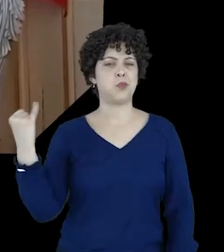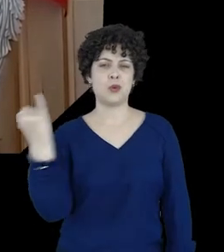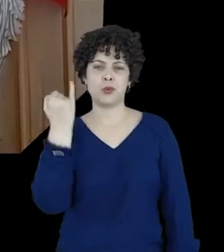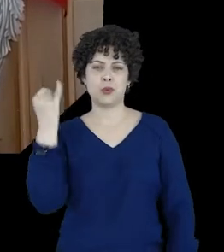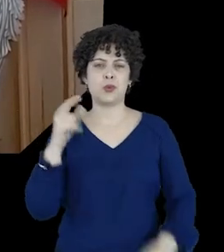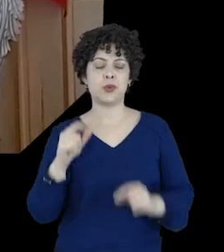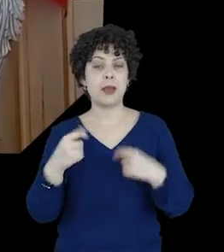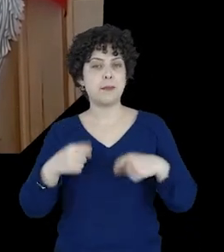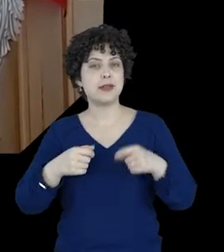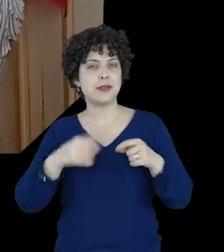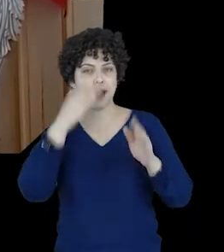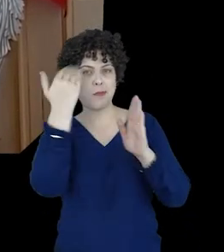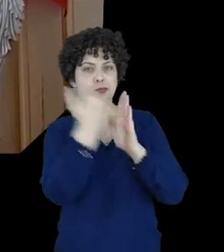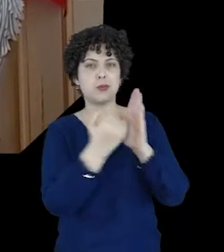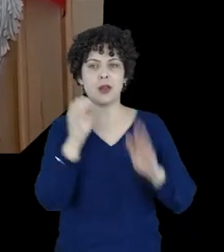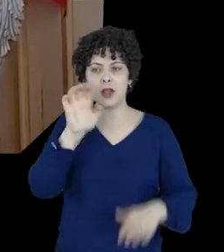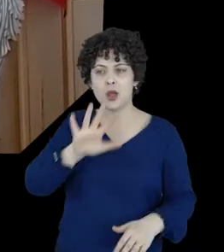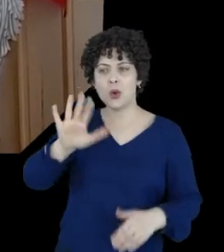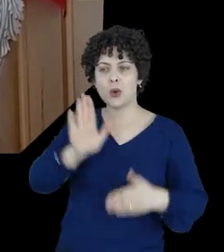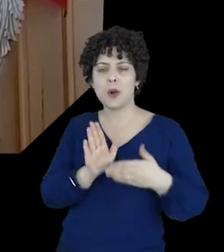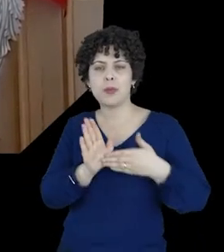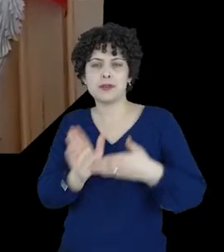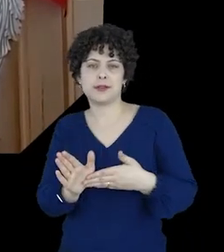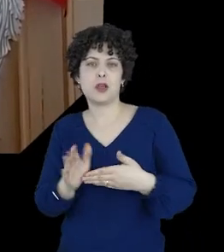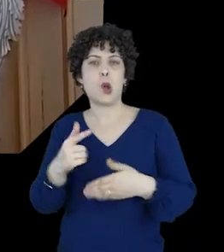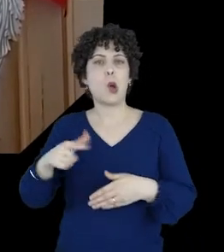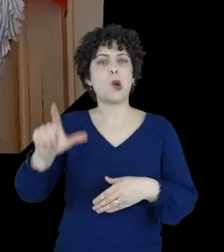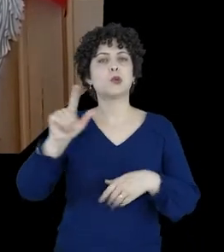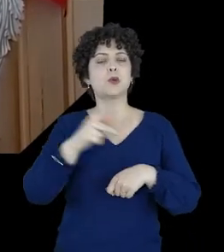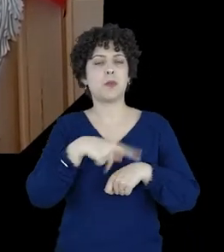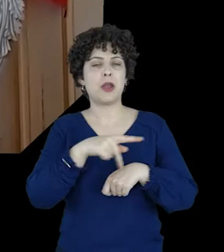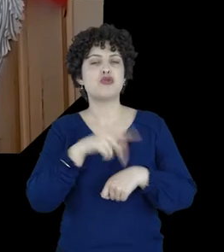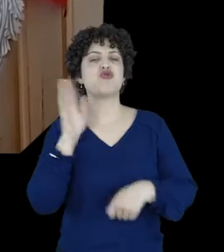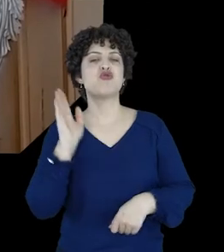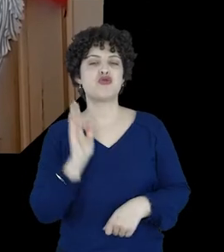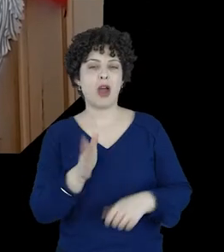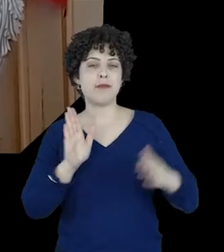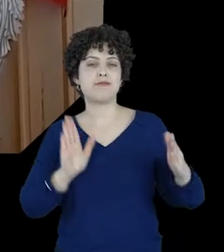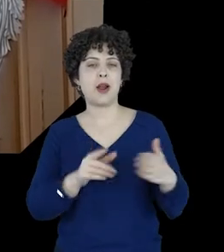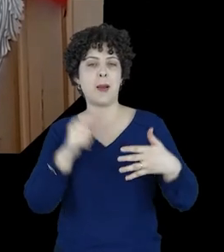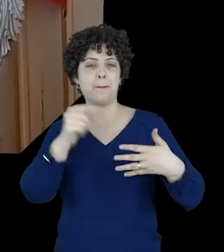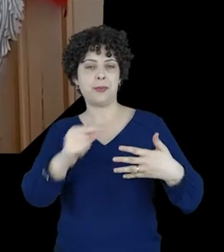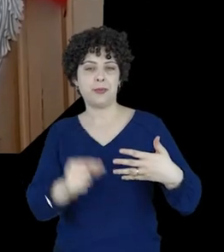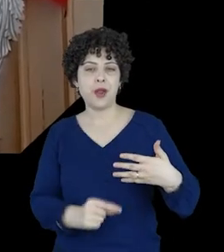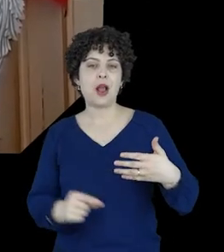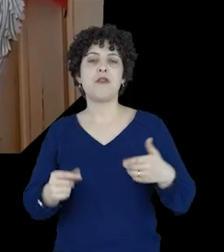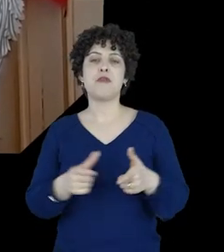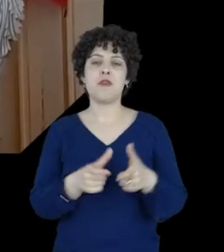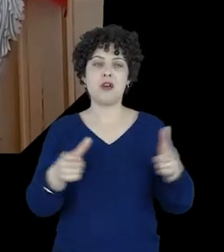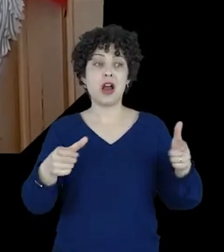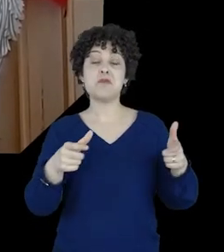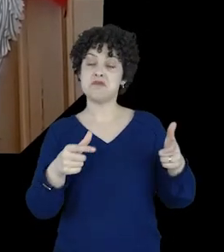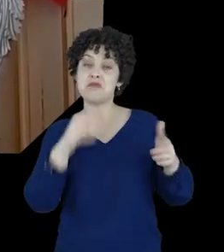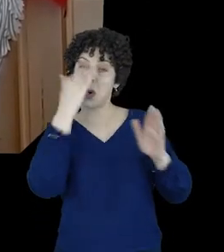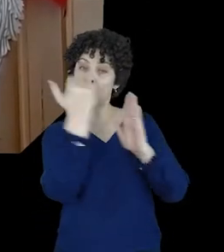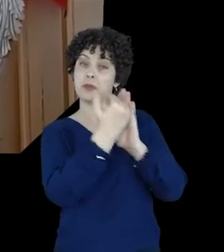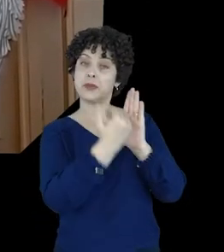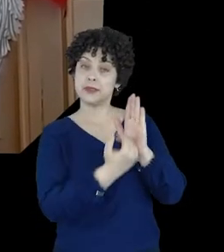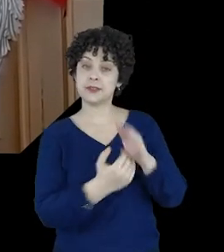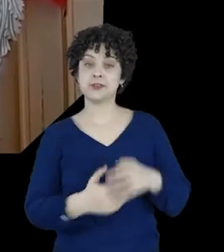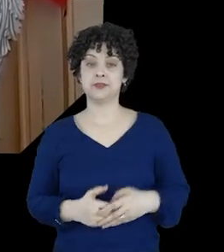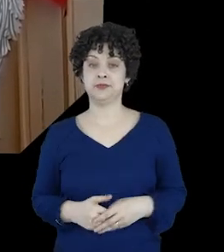que deverá ser seguido pela Europa e outros países que já encaram essas questões e muitos são os que o fazem.